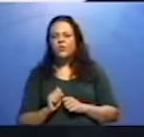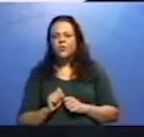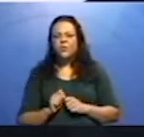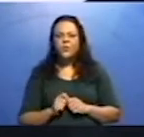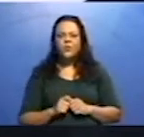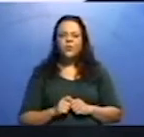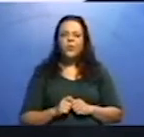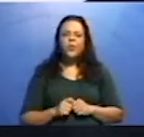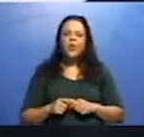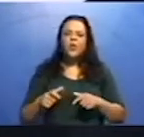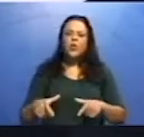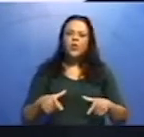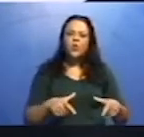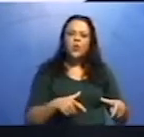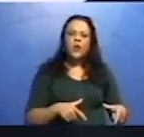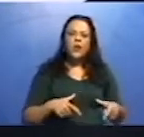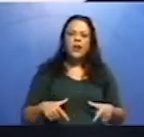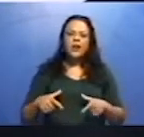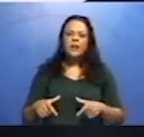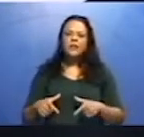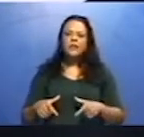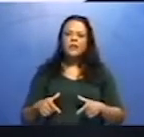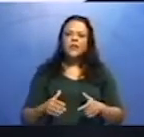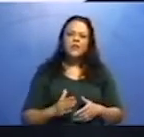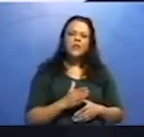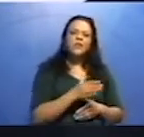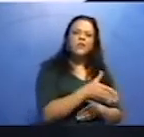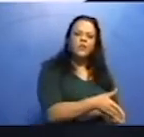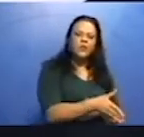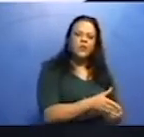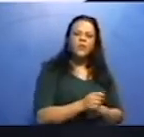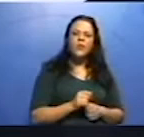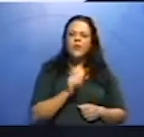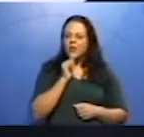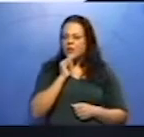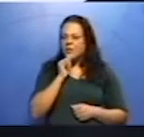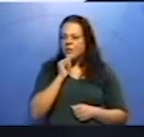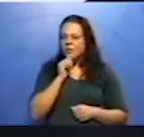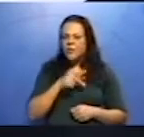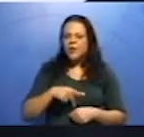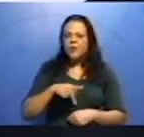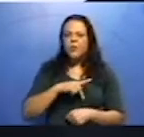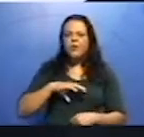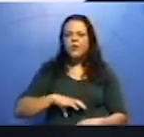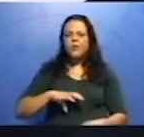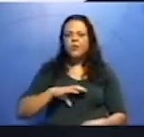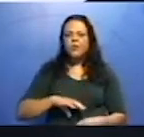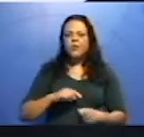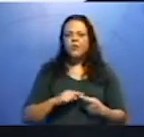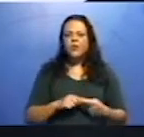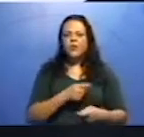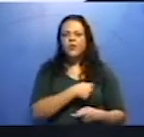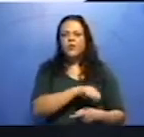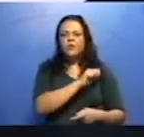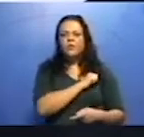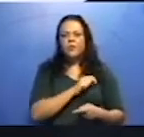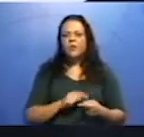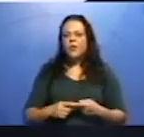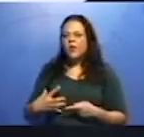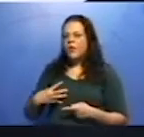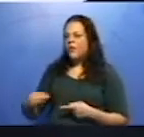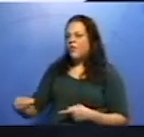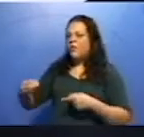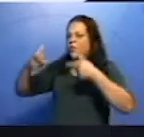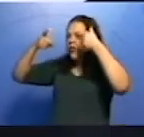partem. Infante. Em Portugal e na Espanha, era o filho dos reis, mas que não possuía o trono, não era